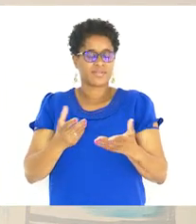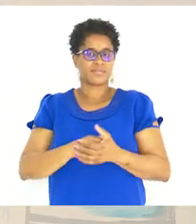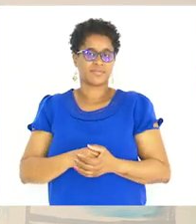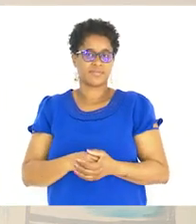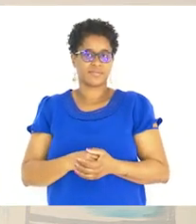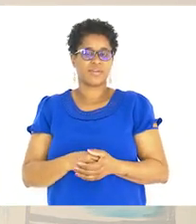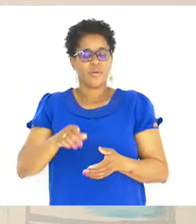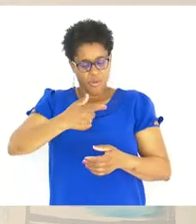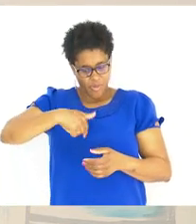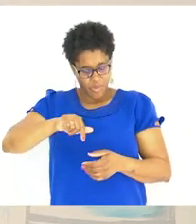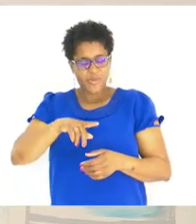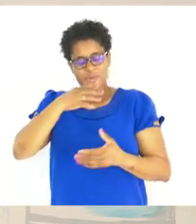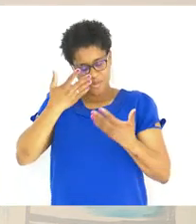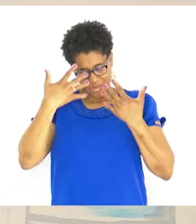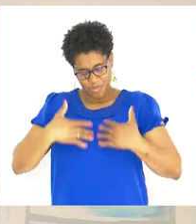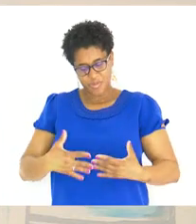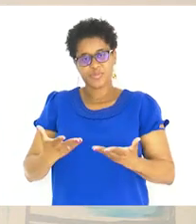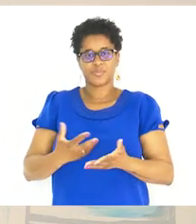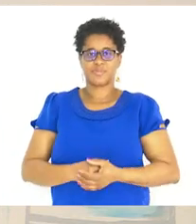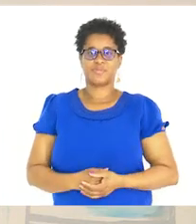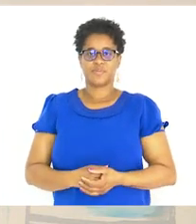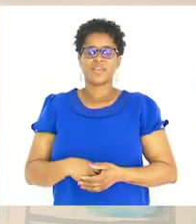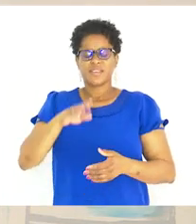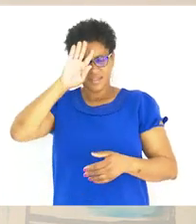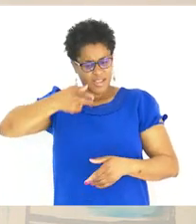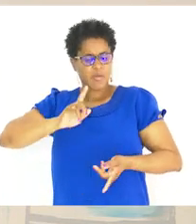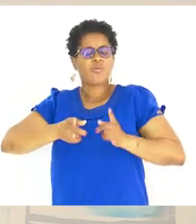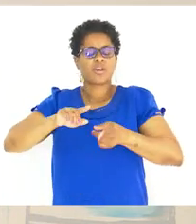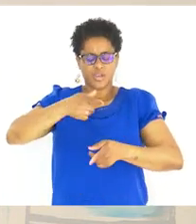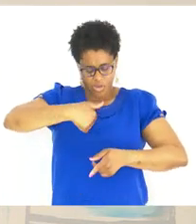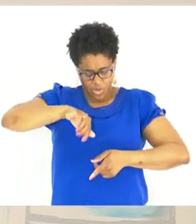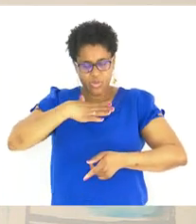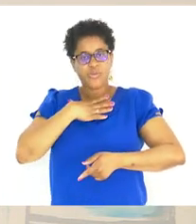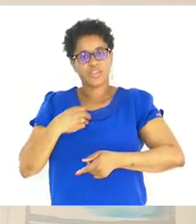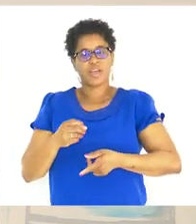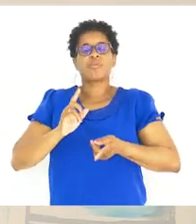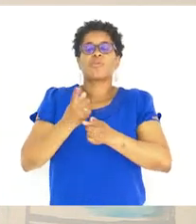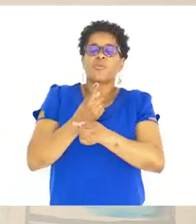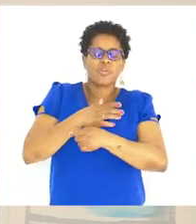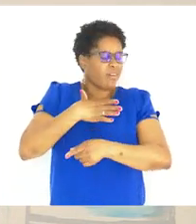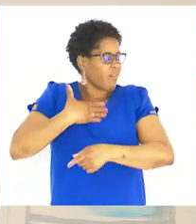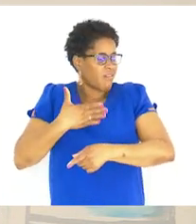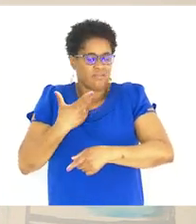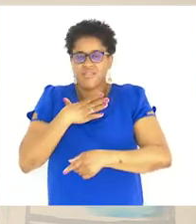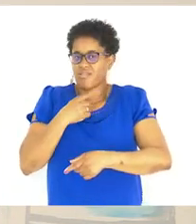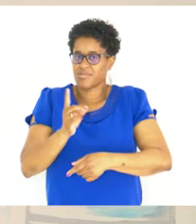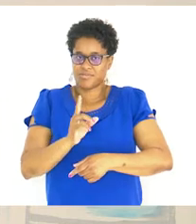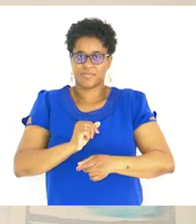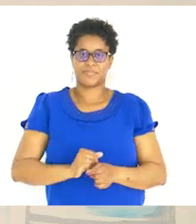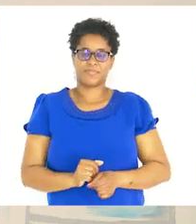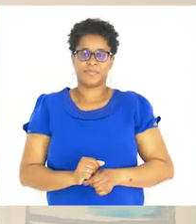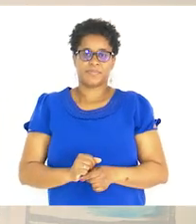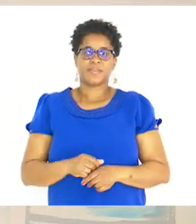Ao Nosso Respeito Sabe daquilo que Nós gostamos E daquilo que Nós não Gostamos